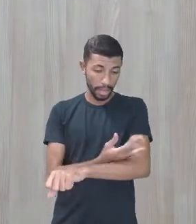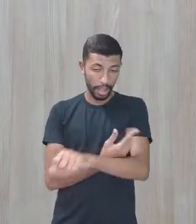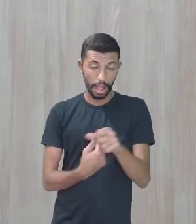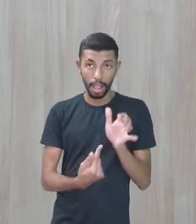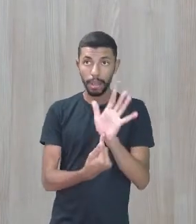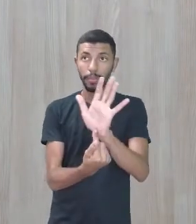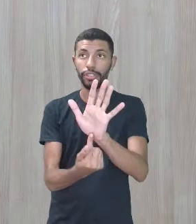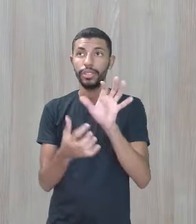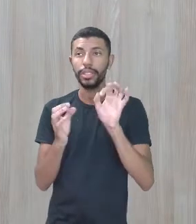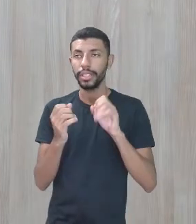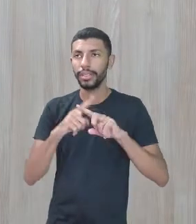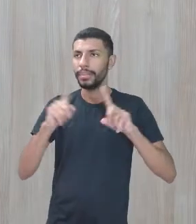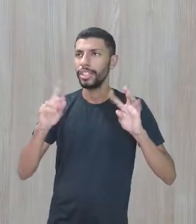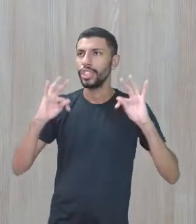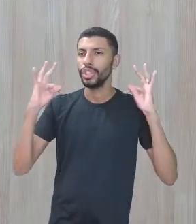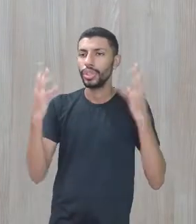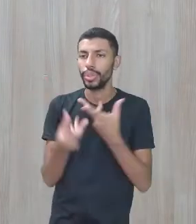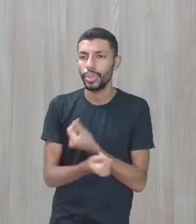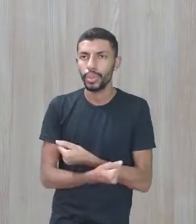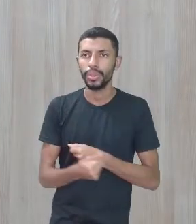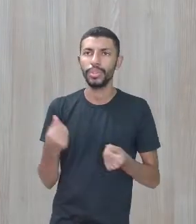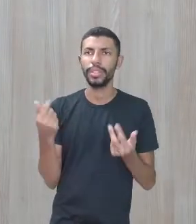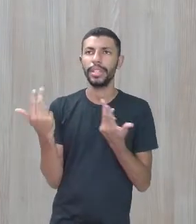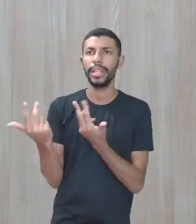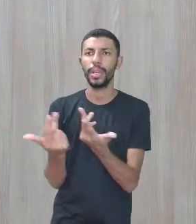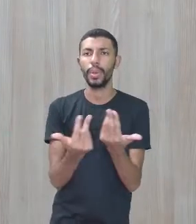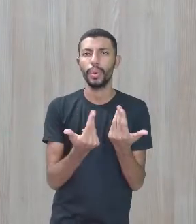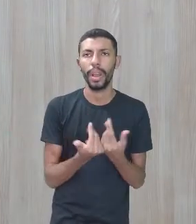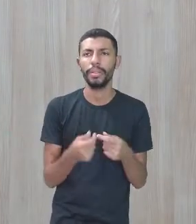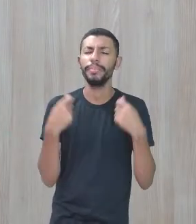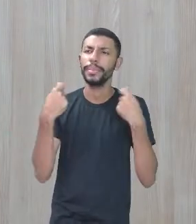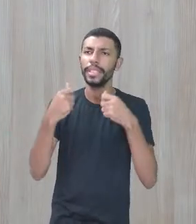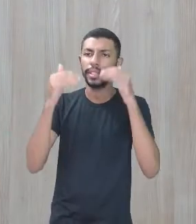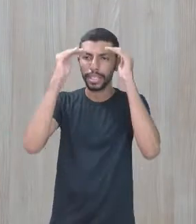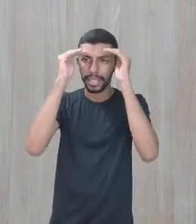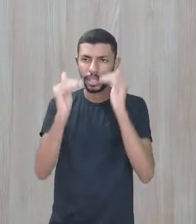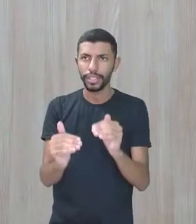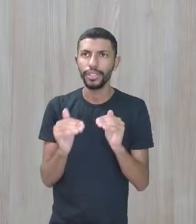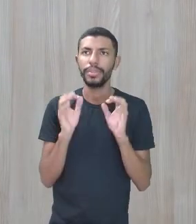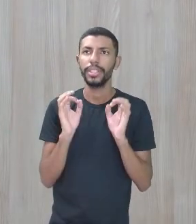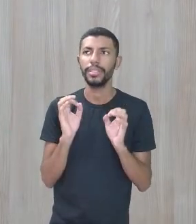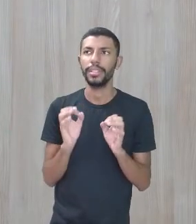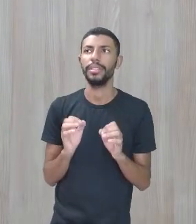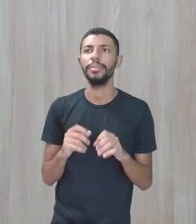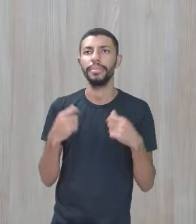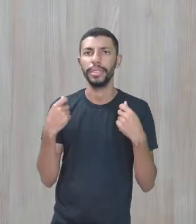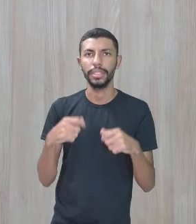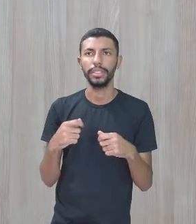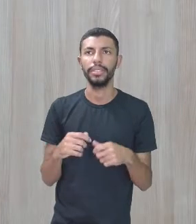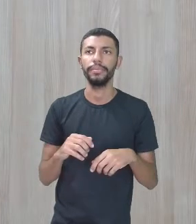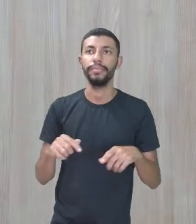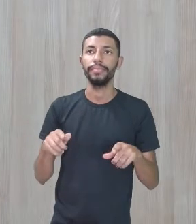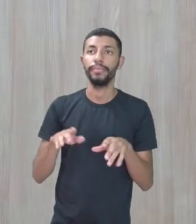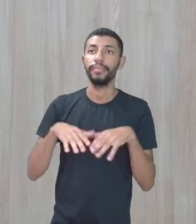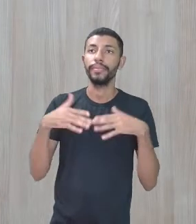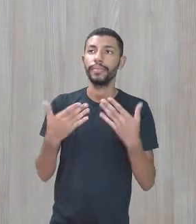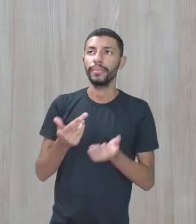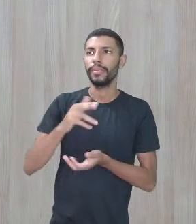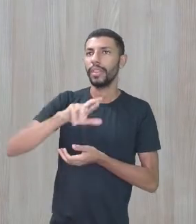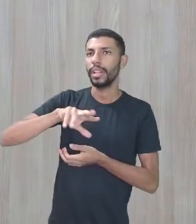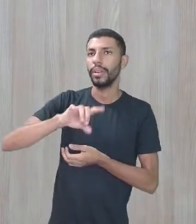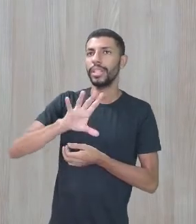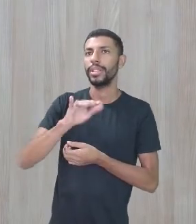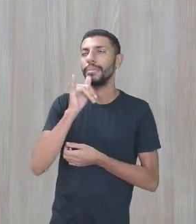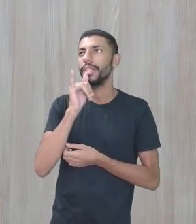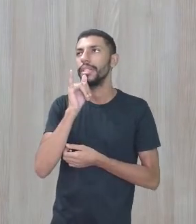iguais. Todos vão entender que precisa ser respeitado. E respeitar também o colega. Então, não é só o